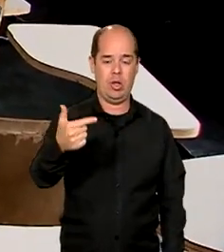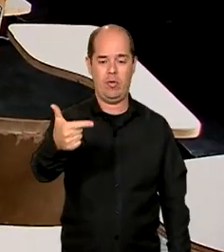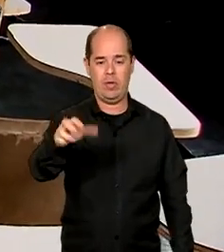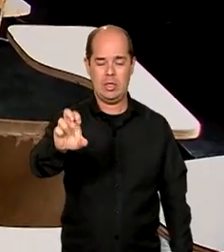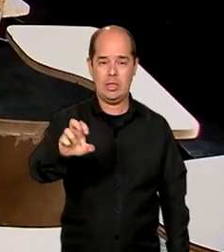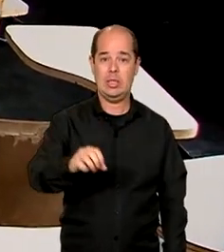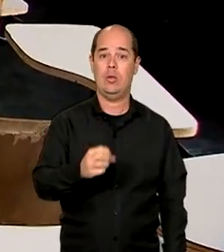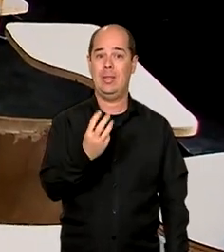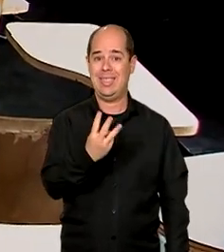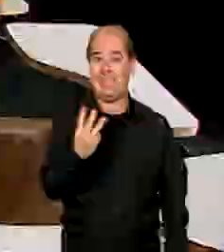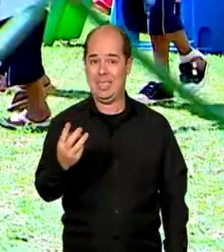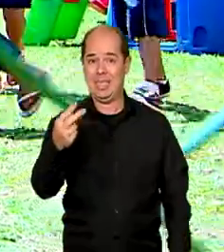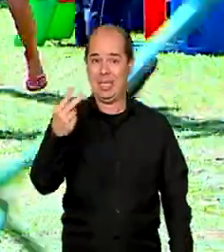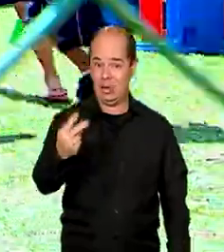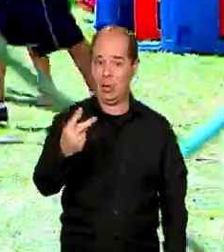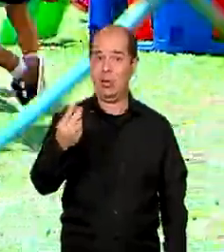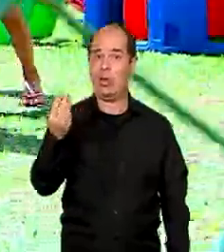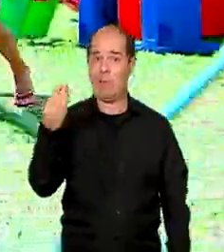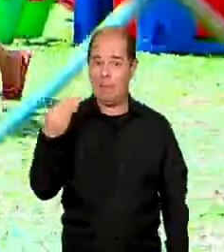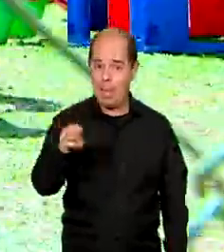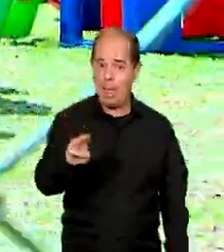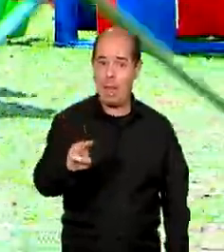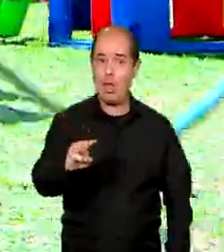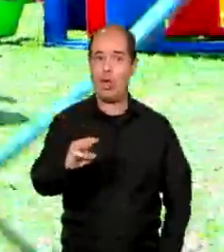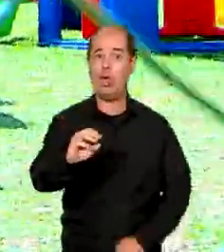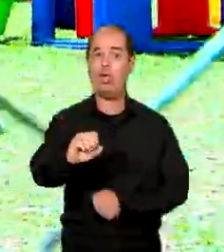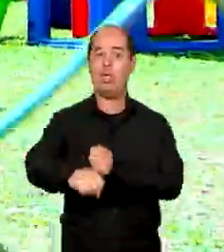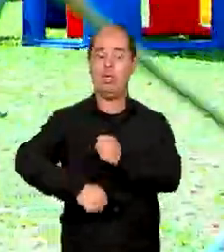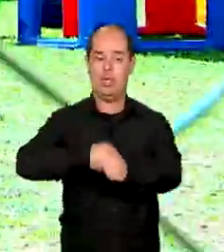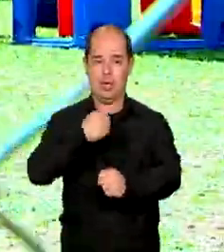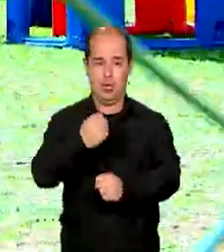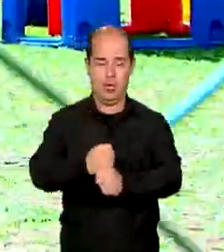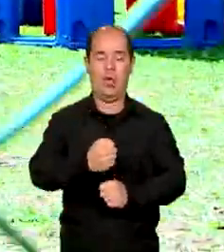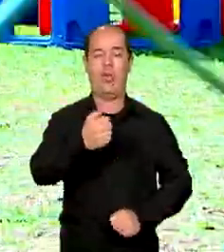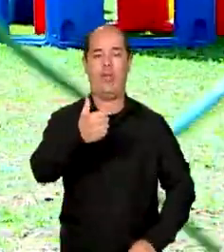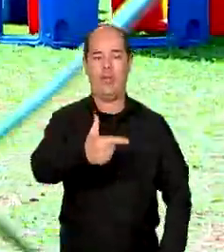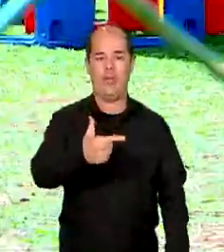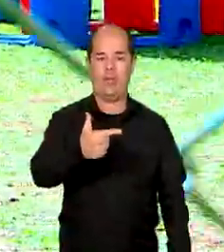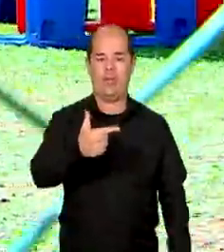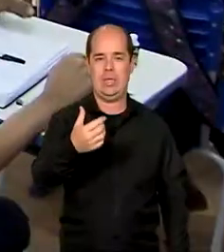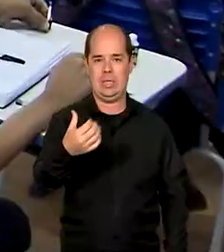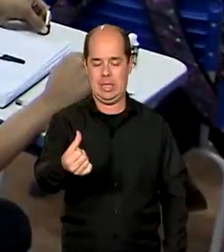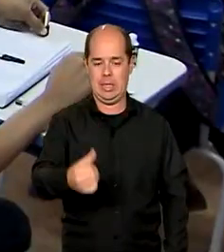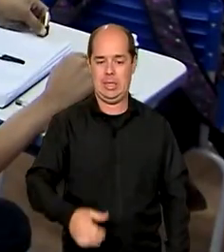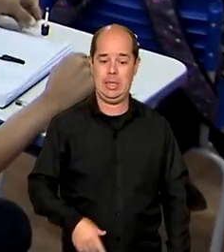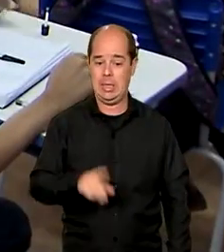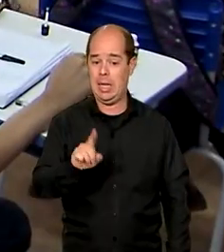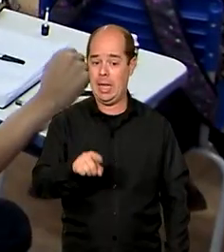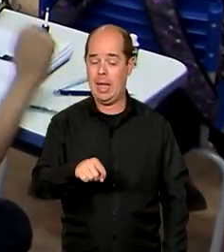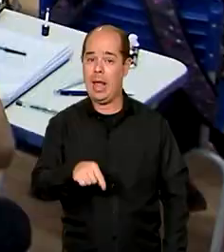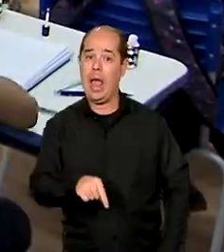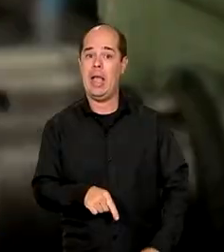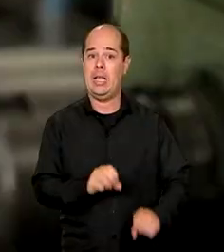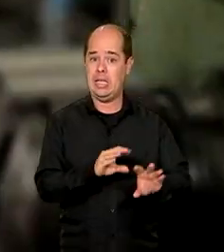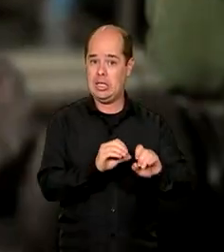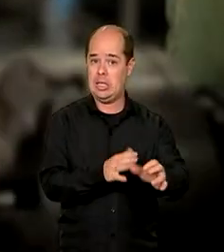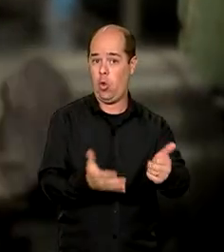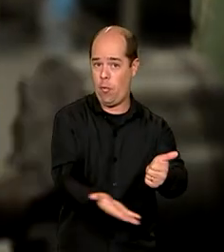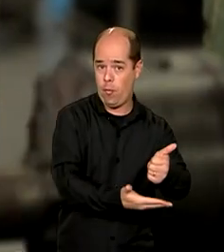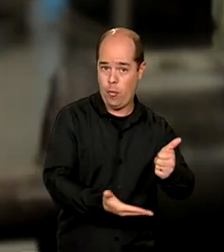em 2026. Recursos que vão garantir obras para a educação infantil, o ensino fundamental,